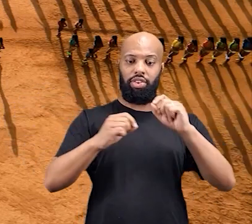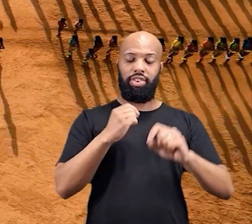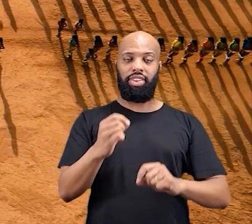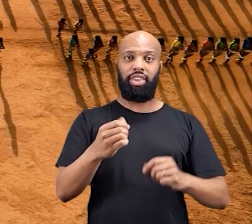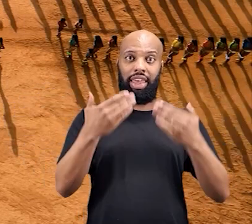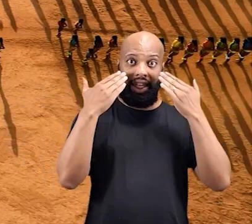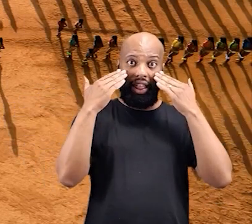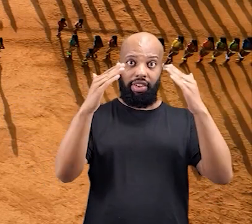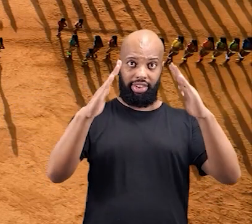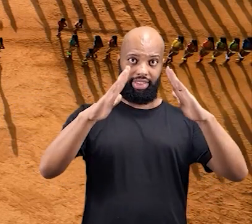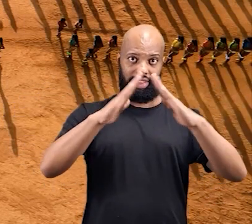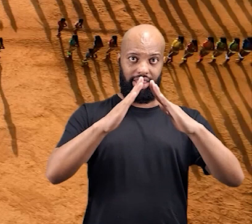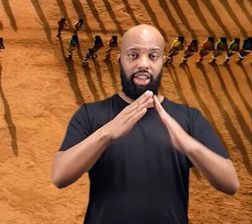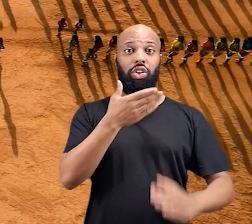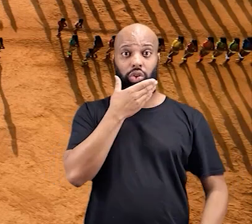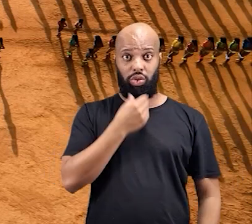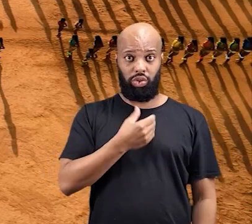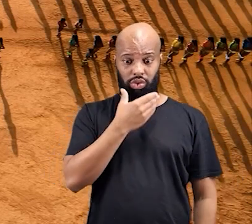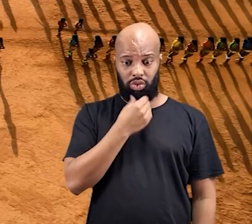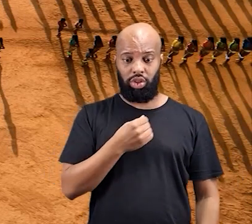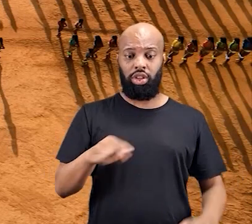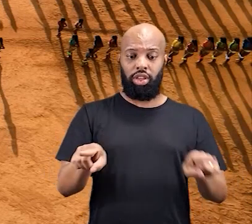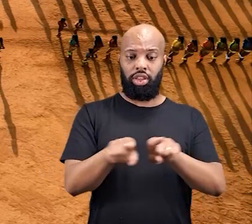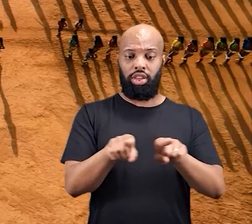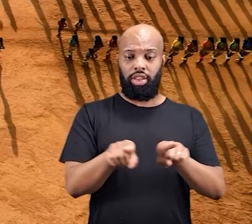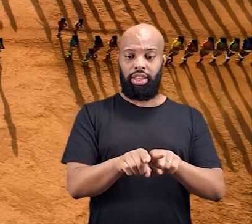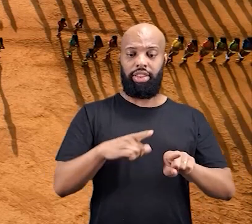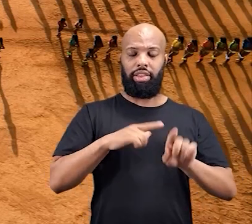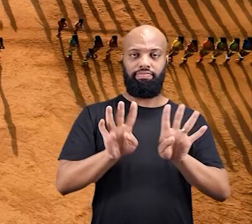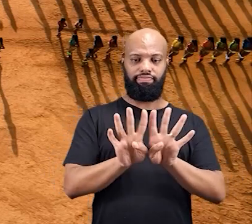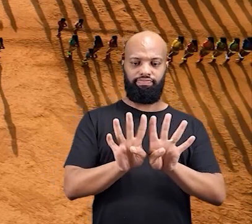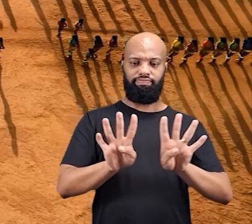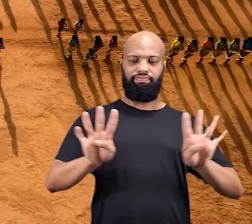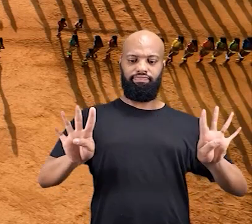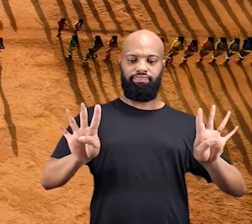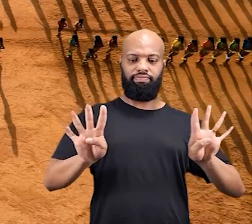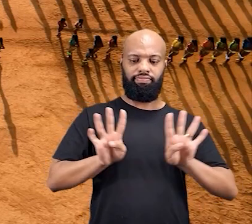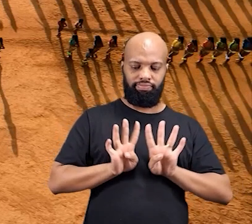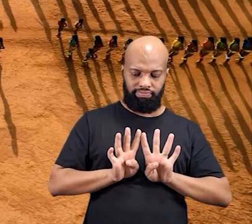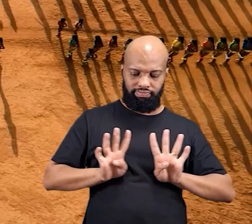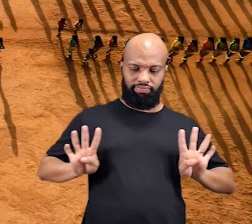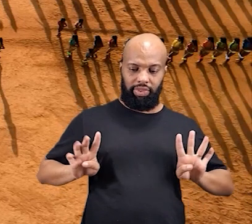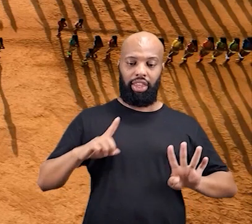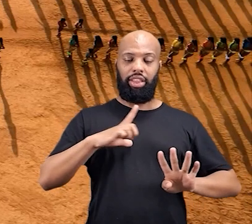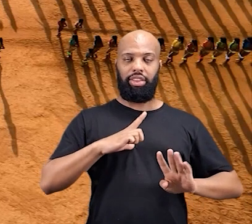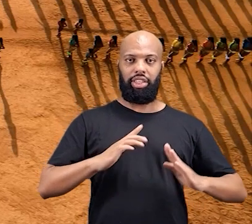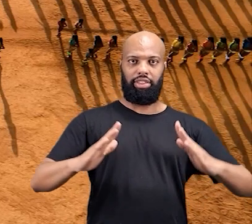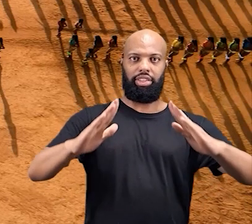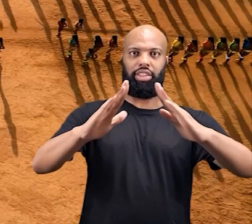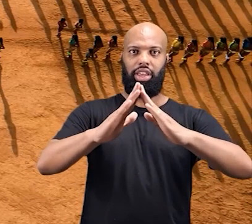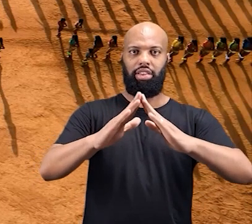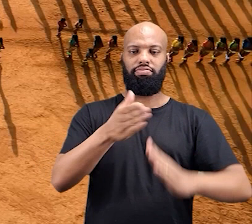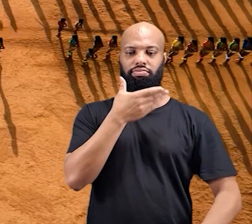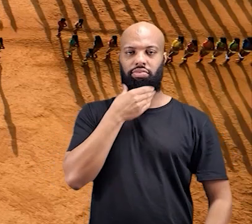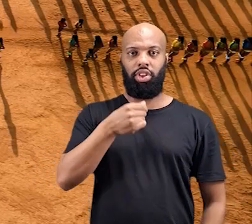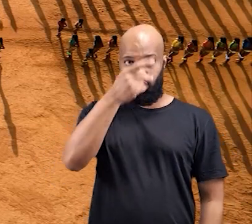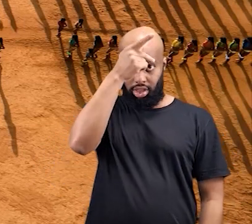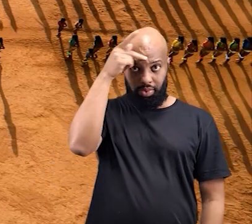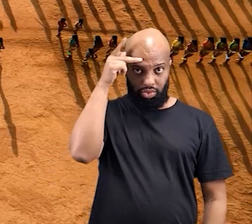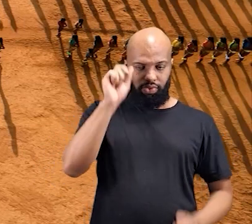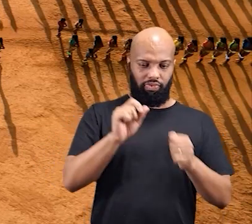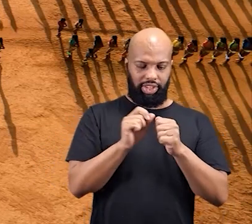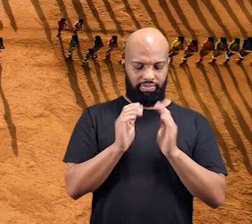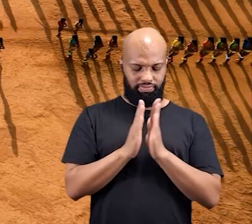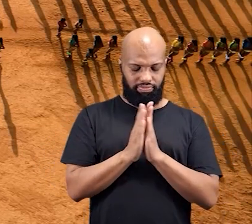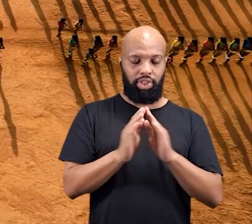de frente para a casa dos homens, onde estão os rezadores e também algumas